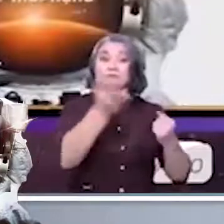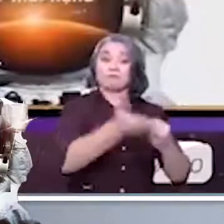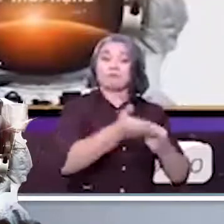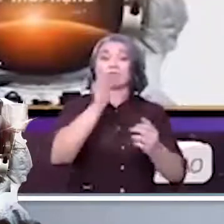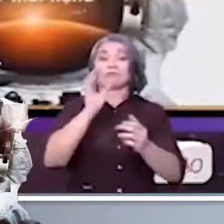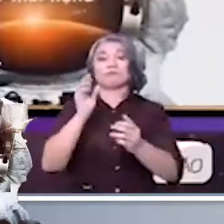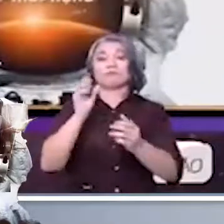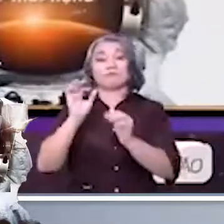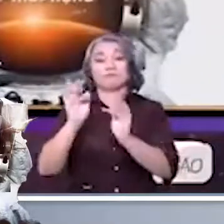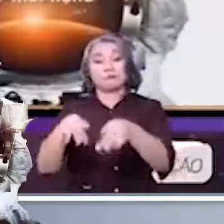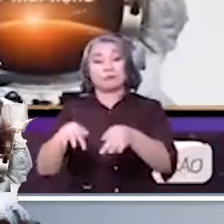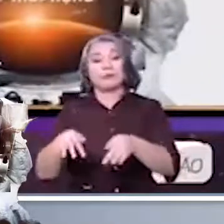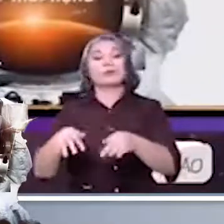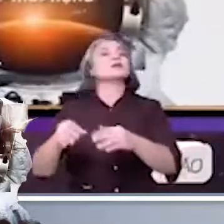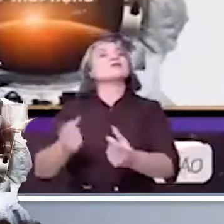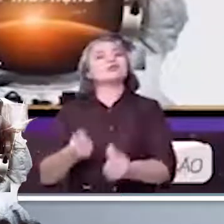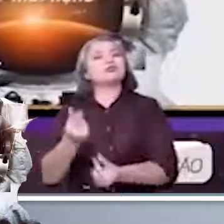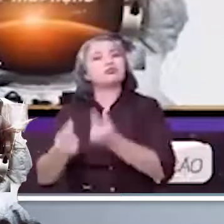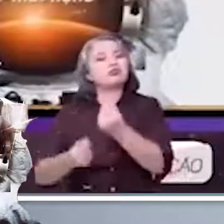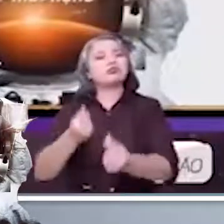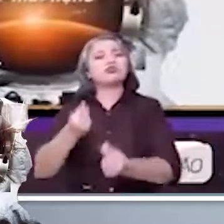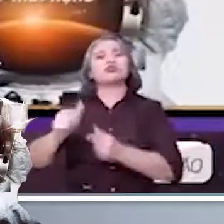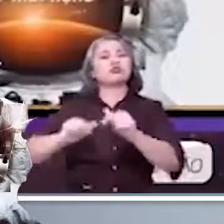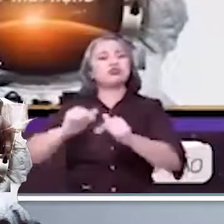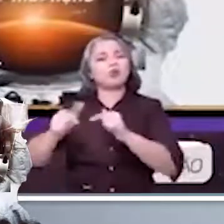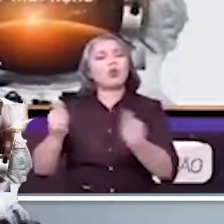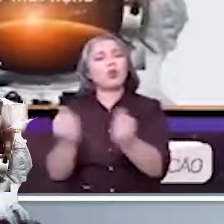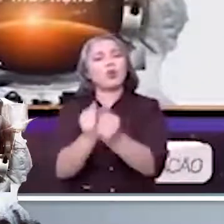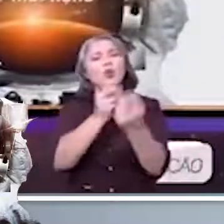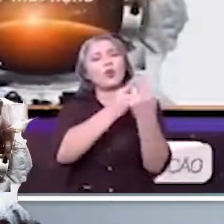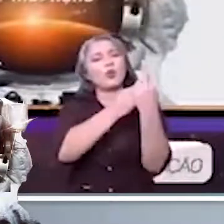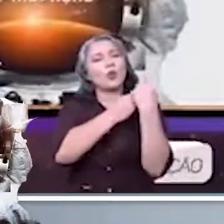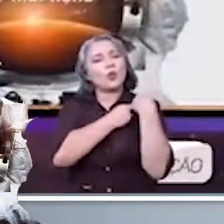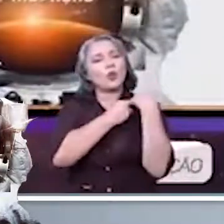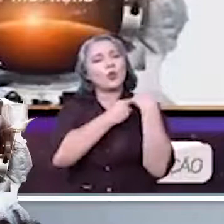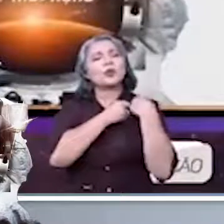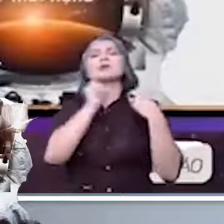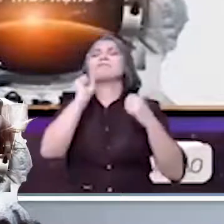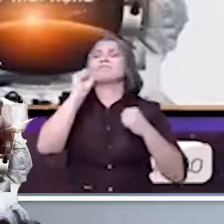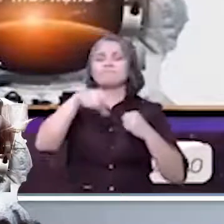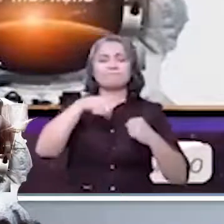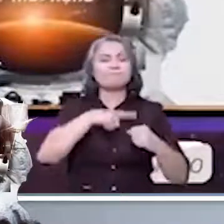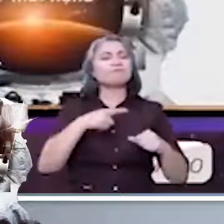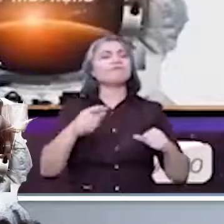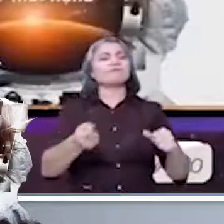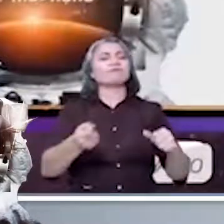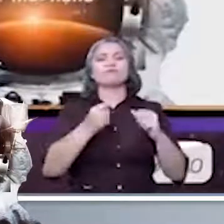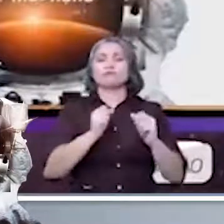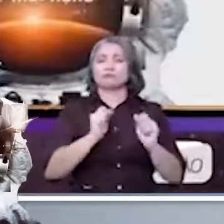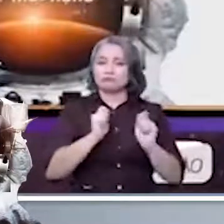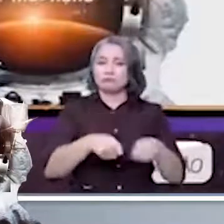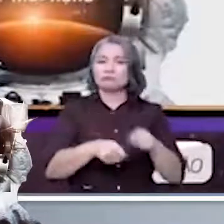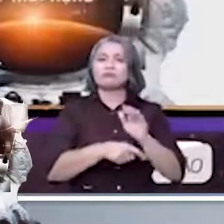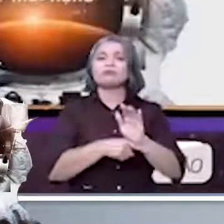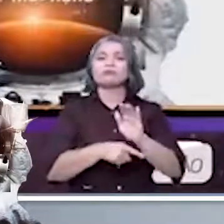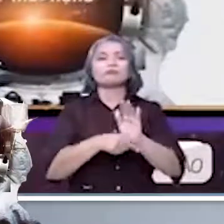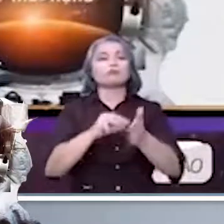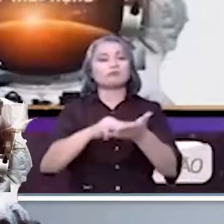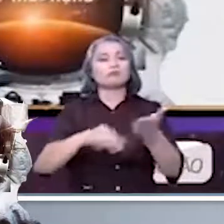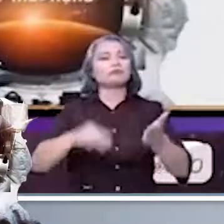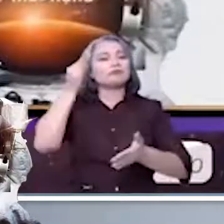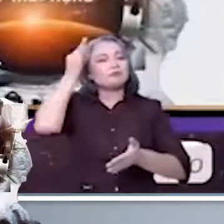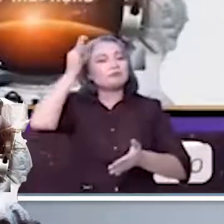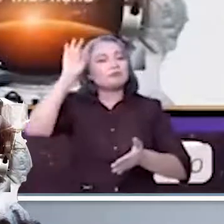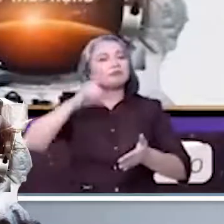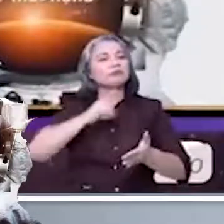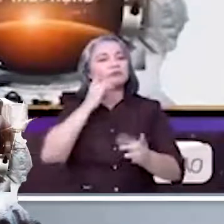fim, core business, feita com responsabilidade, ela é sim uma ferramenta que pode nos ajudar a encontrar